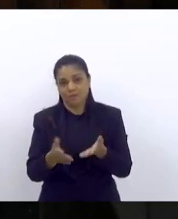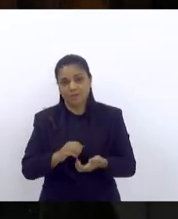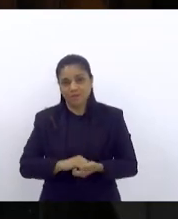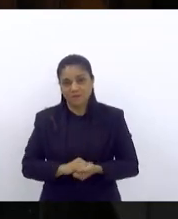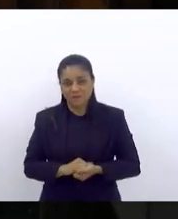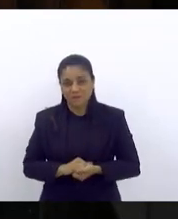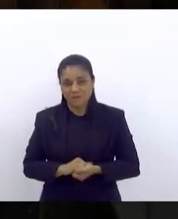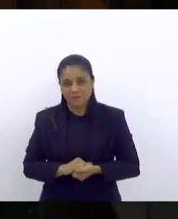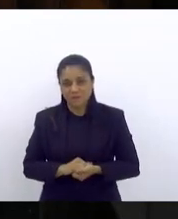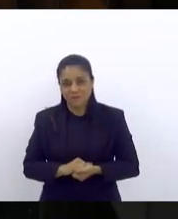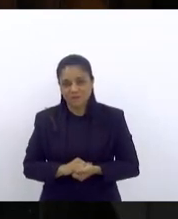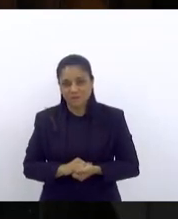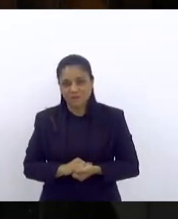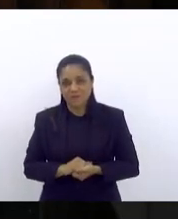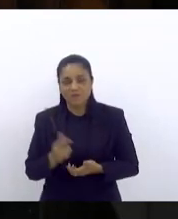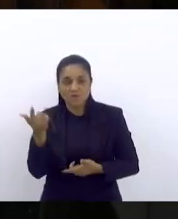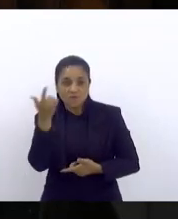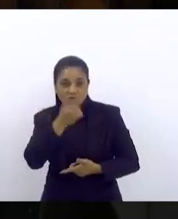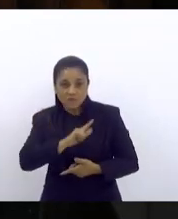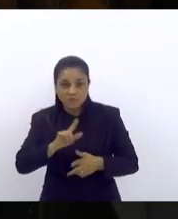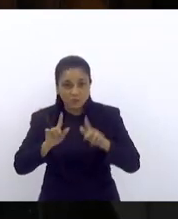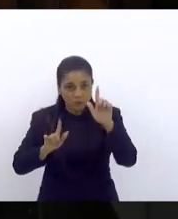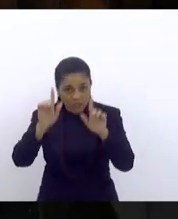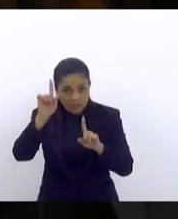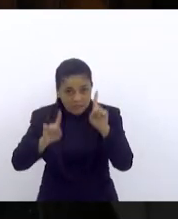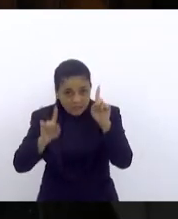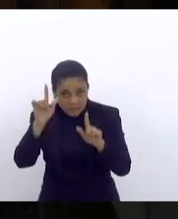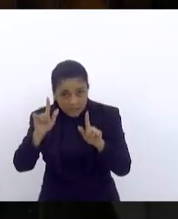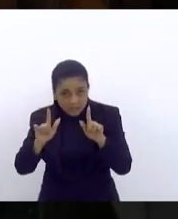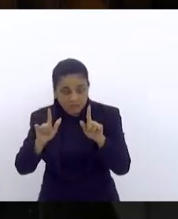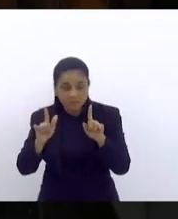porque tem que ser o vencedor da licitação